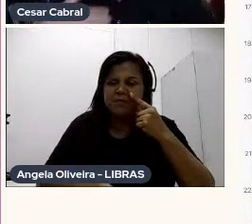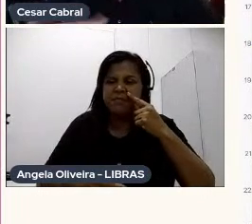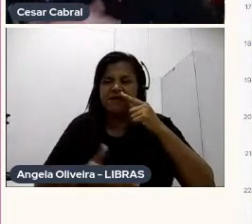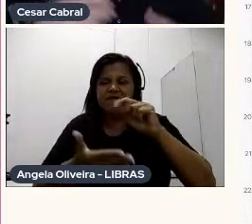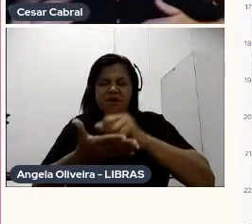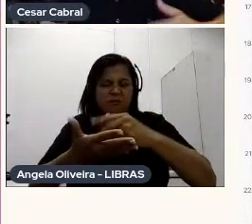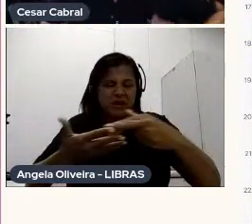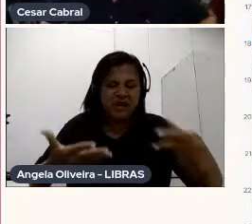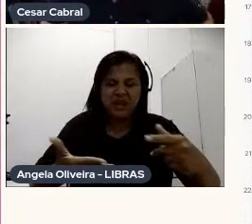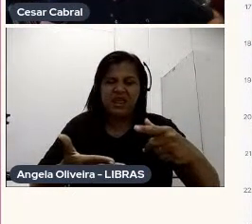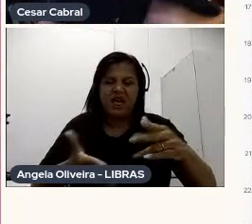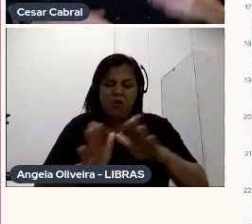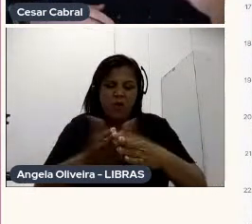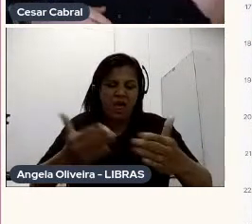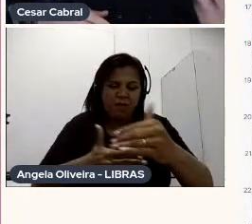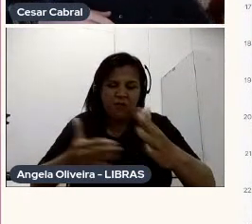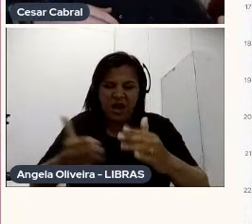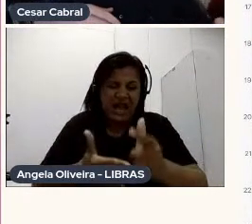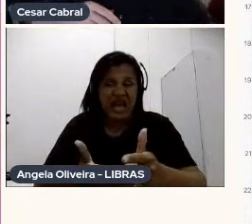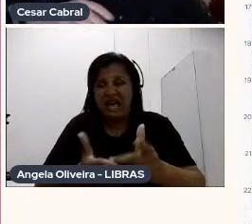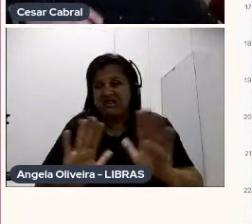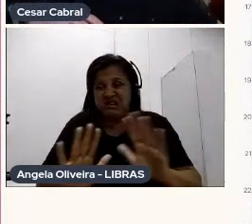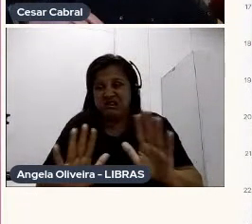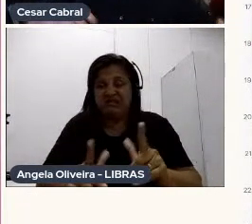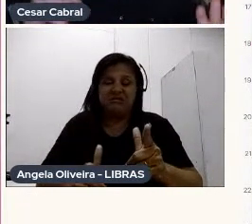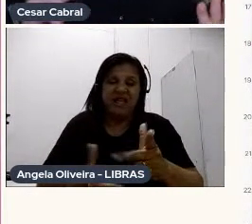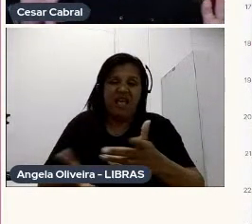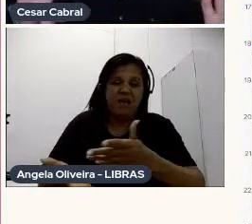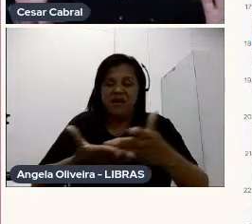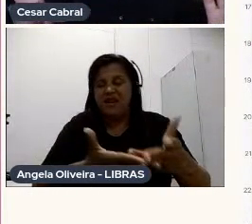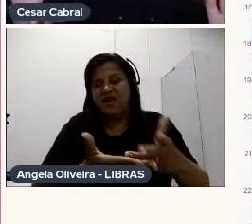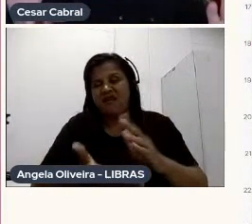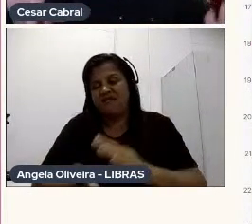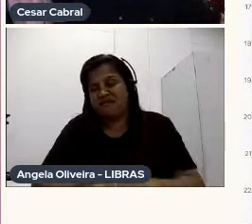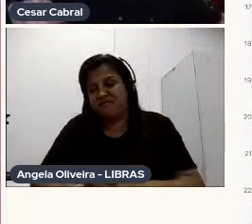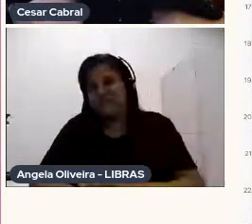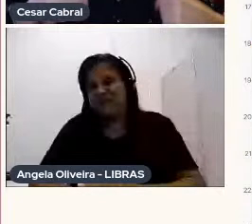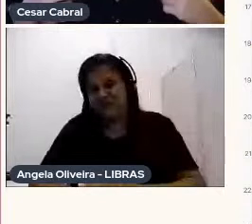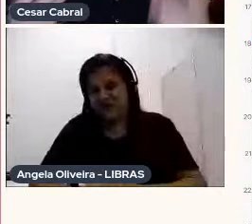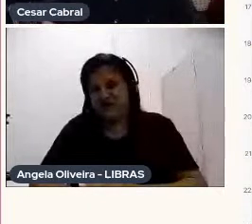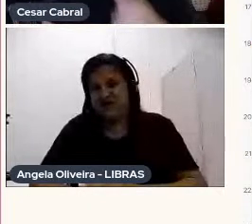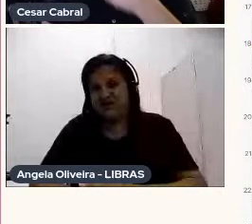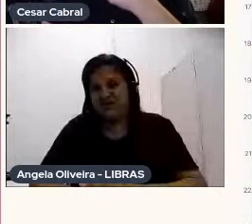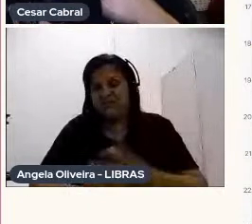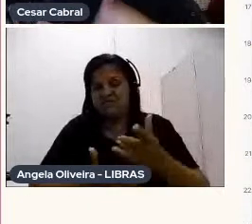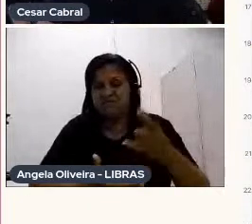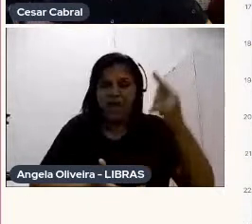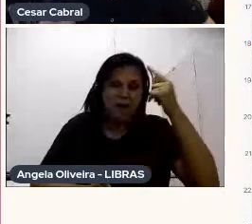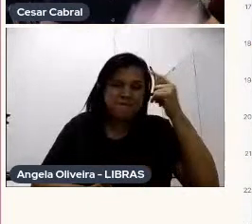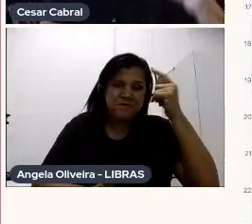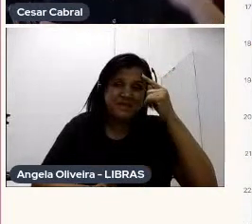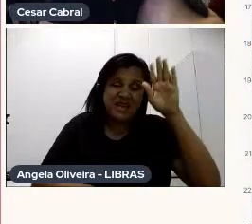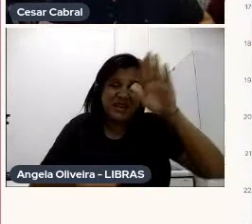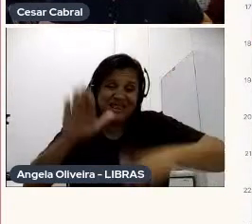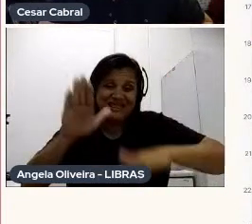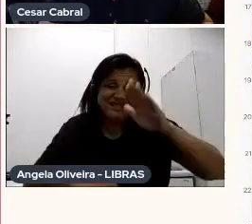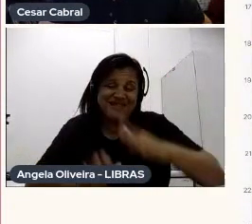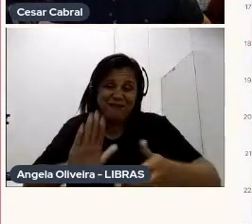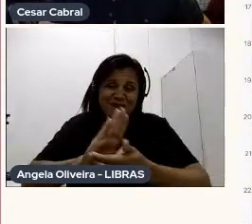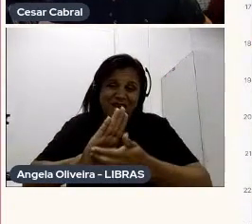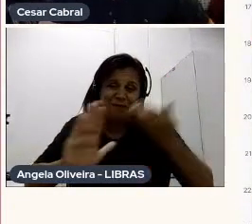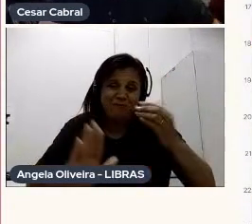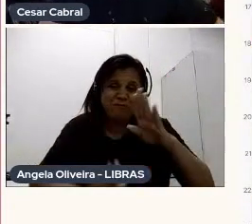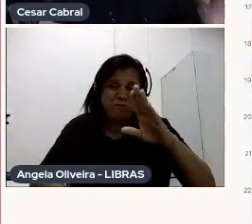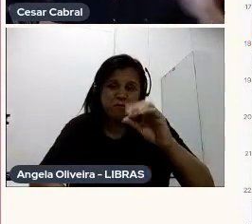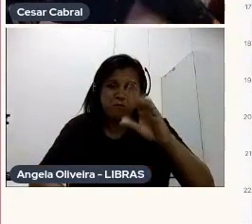abre Umas caixas Meia contra gosto E isso acaba Levando ele A pensar Que talvez Eliminando o Bob Cuspe Essa crise passaria